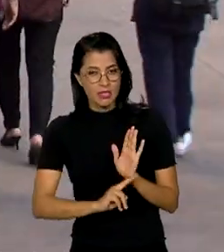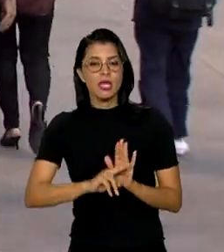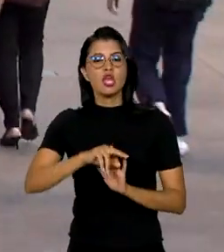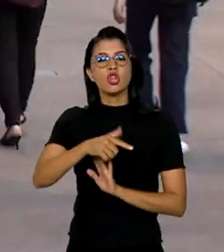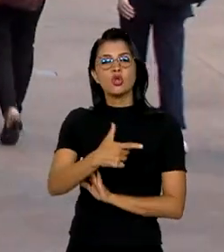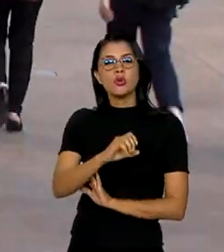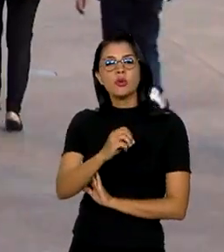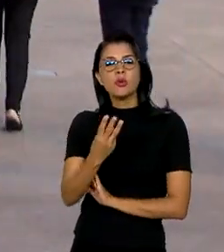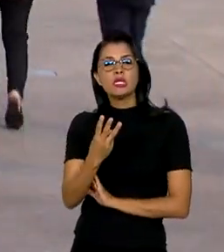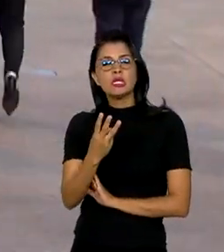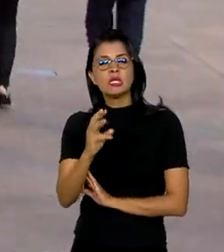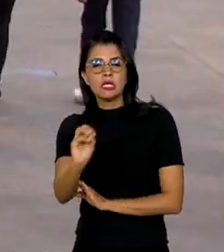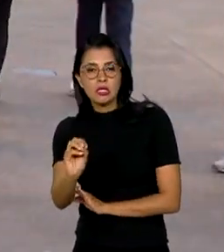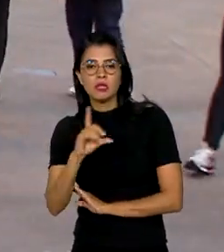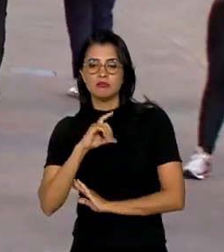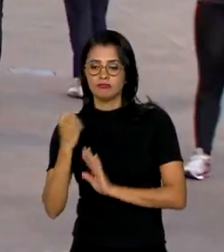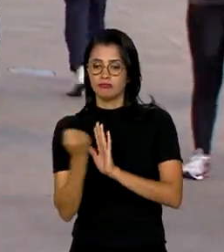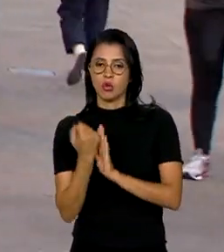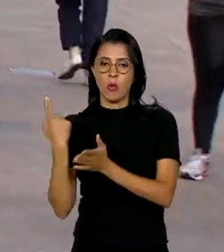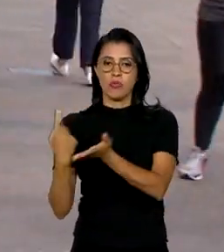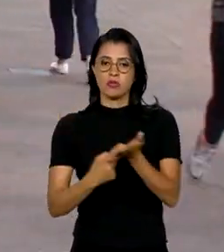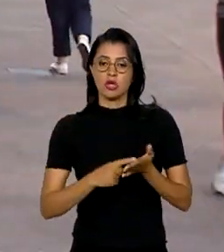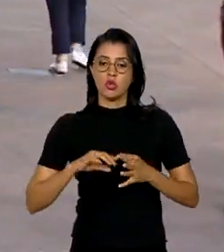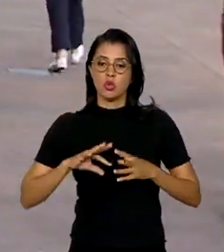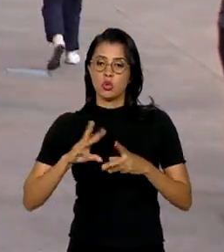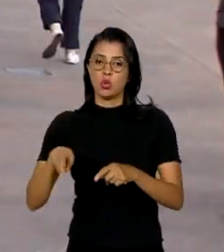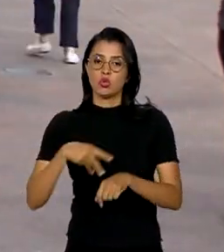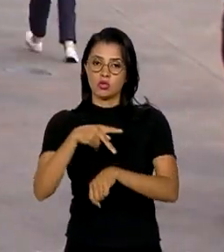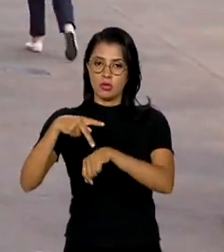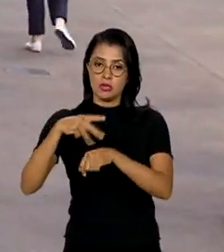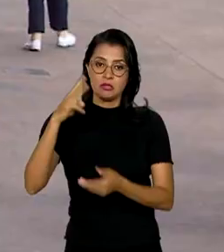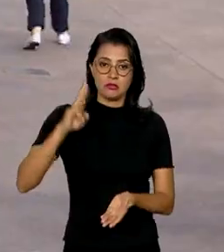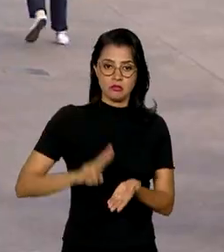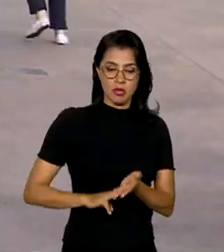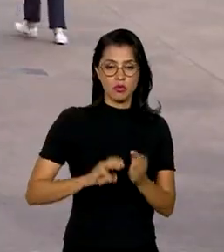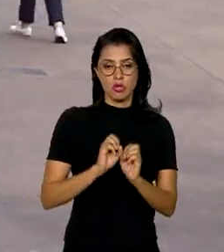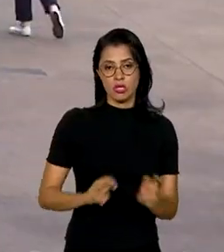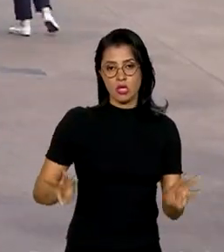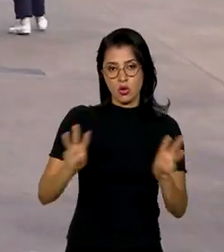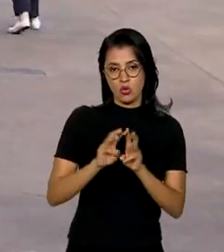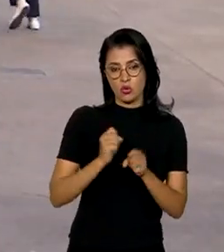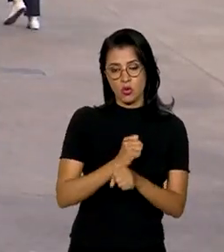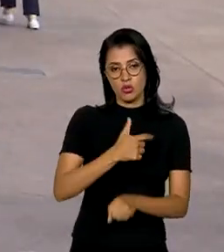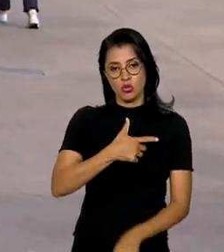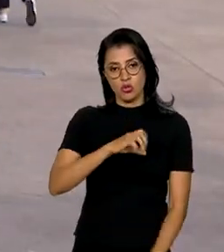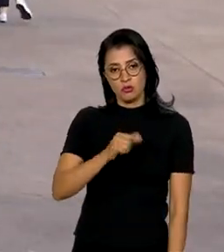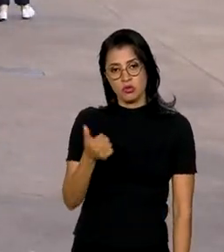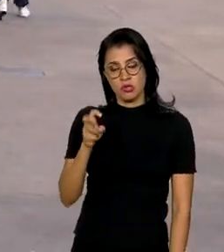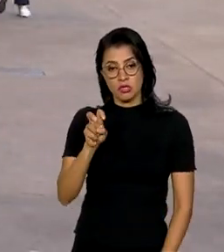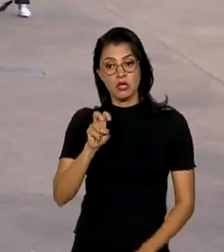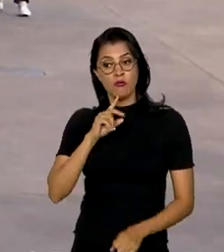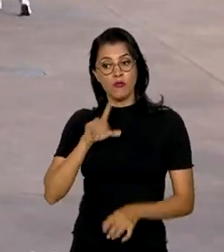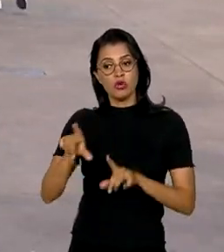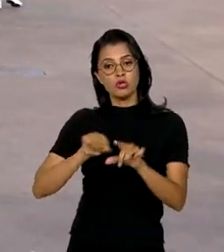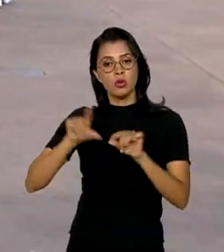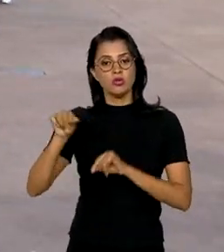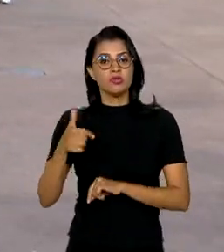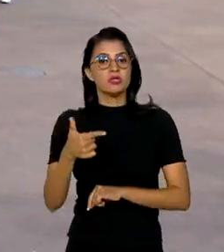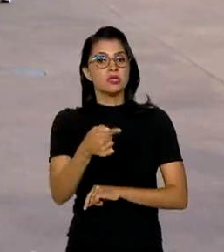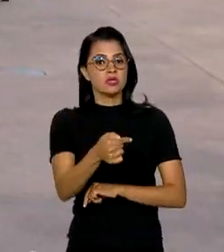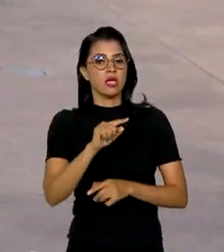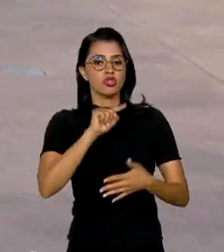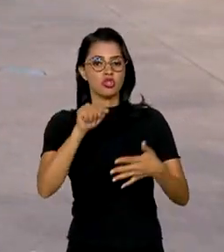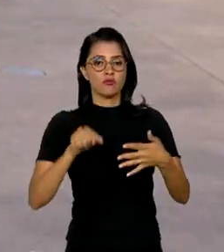foi pactuada por todos os países membros da ONU em 2015. No total foram definidos 17 objetivos